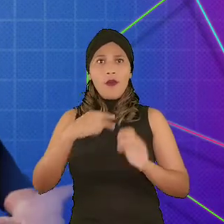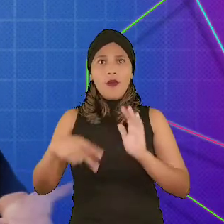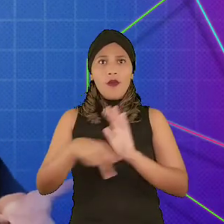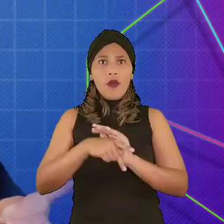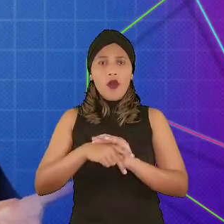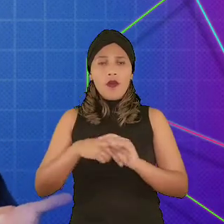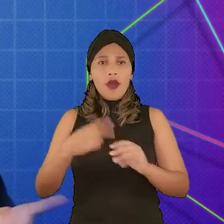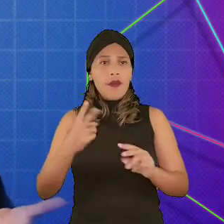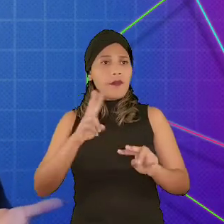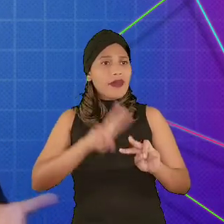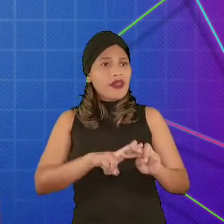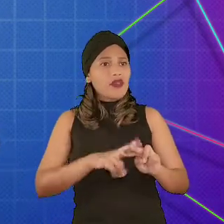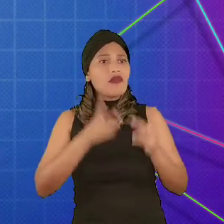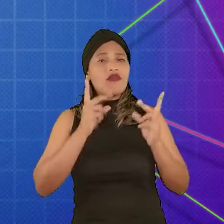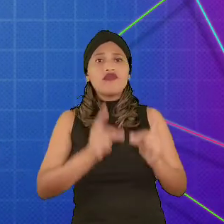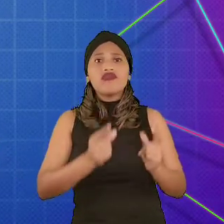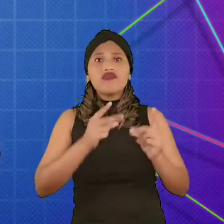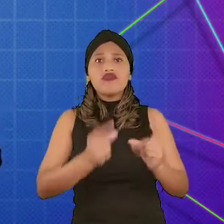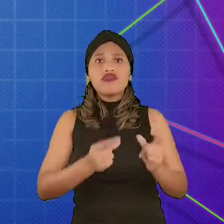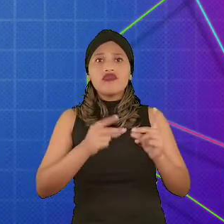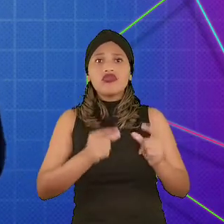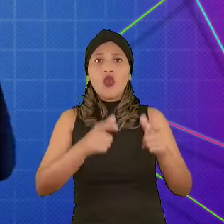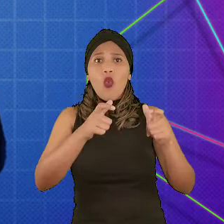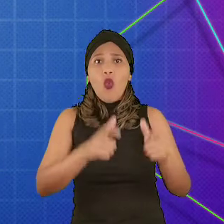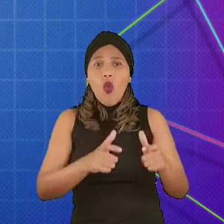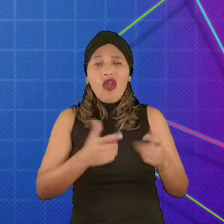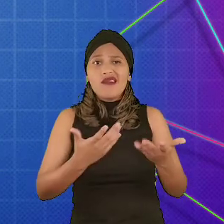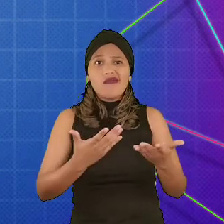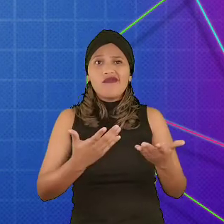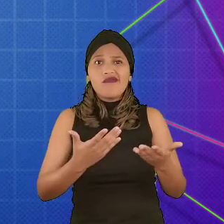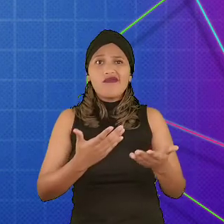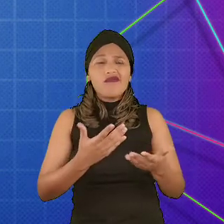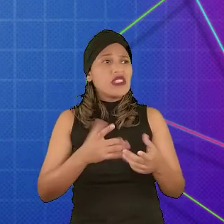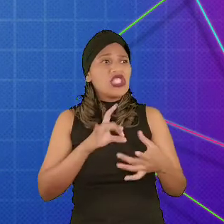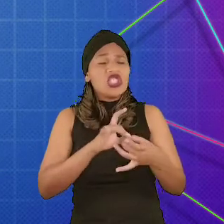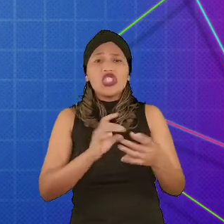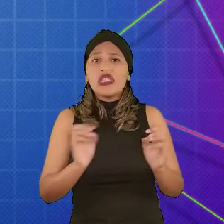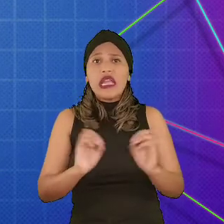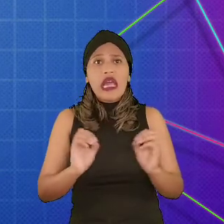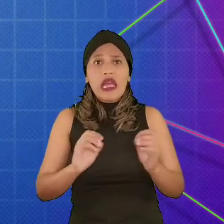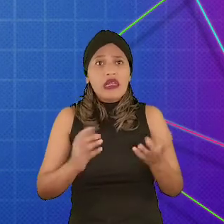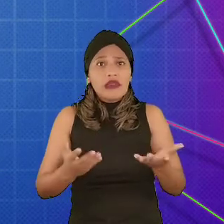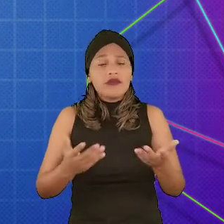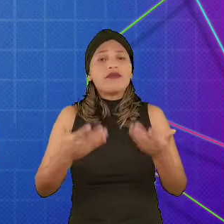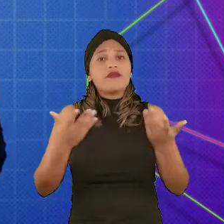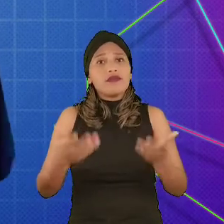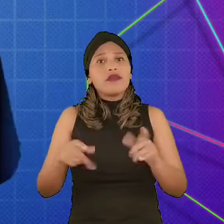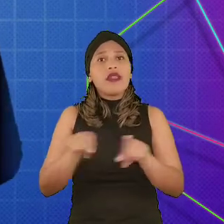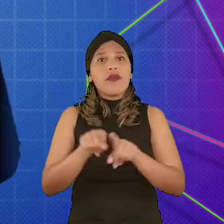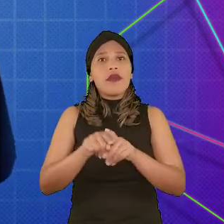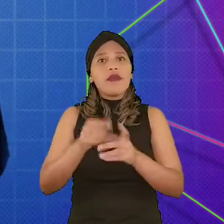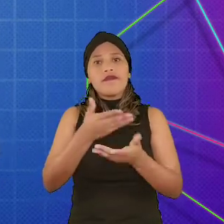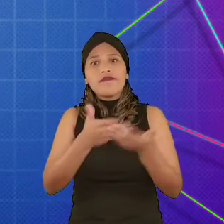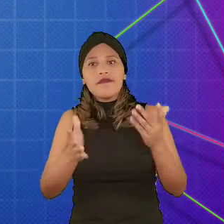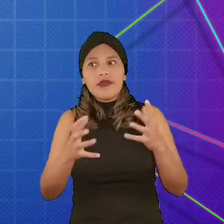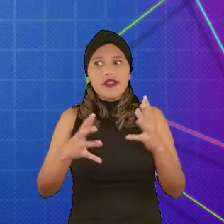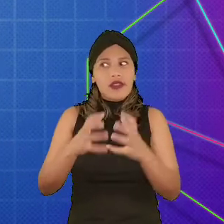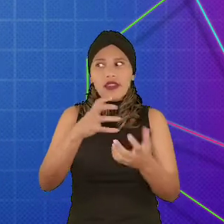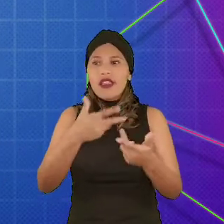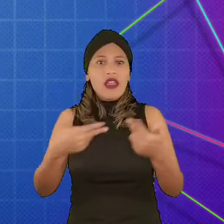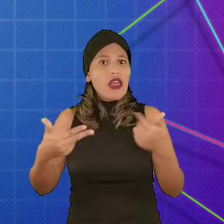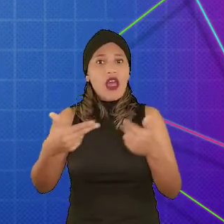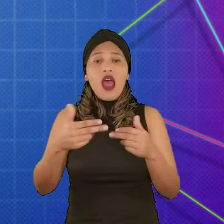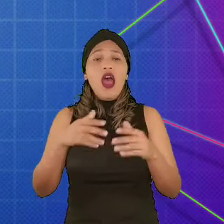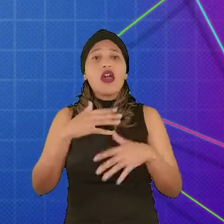um local que não faz sentido para a história. Assim, erros de software e design dos ambientes também interferem na jogabilidade.